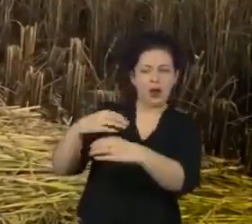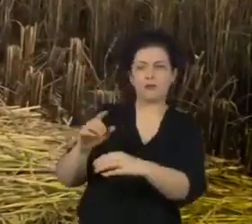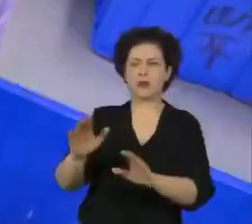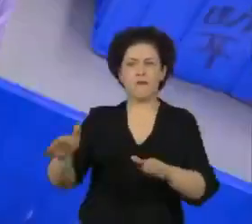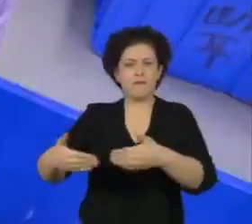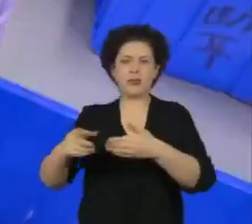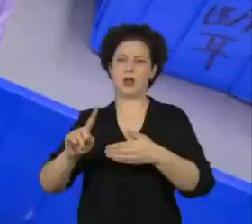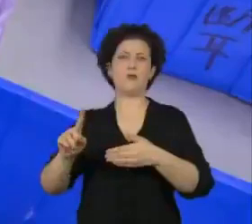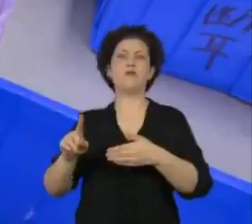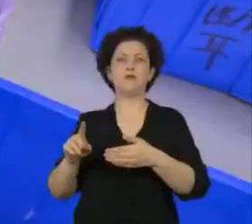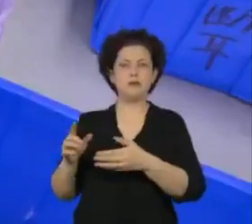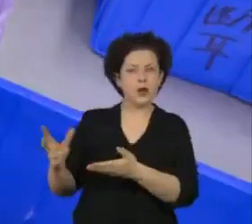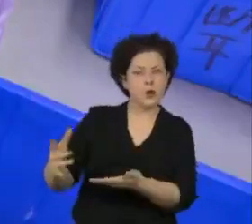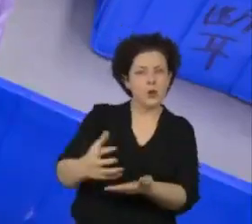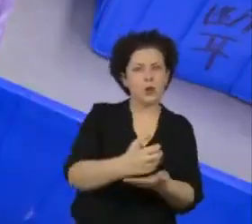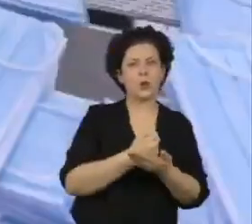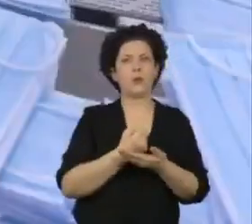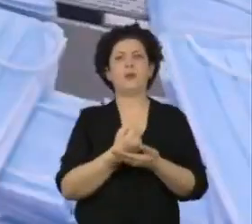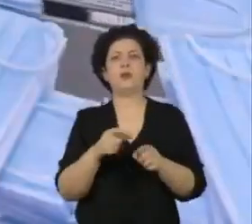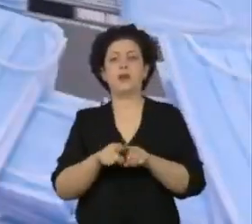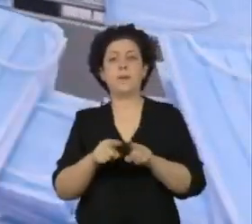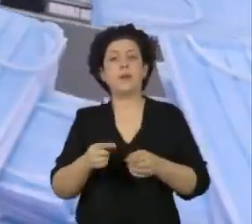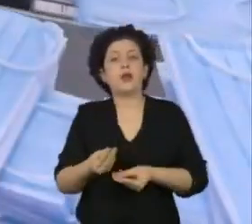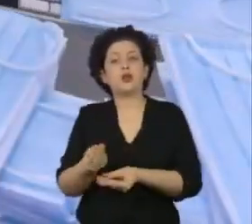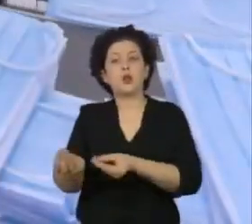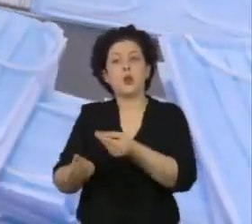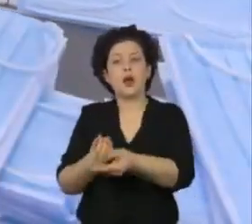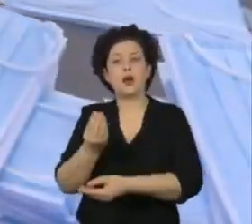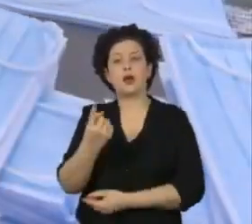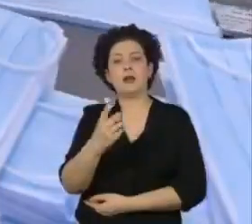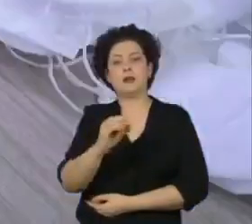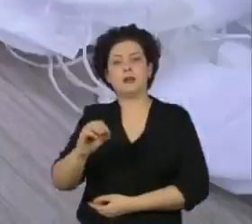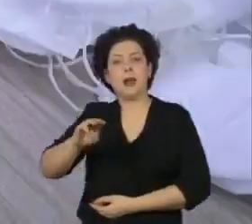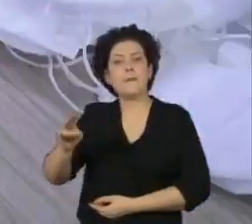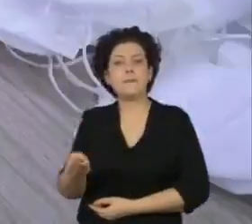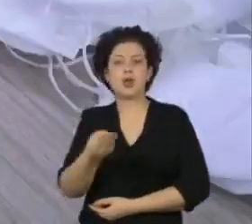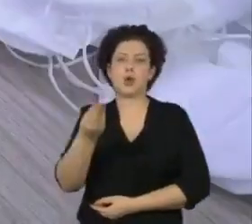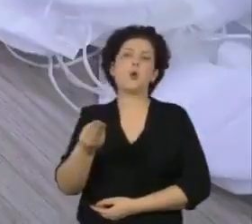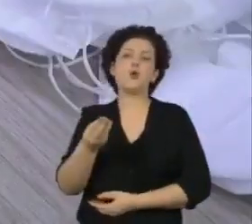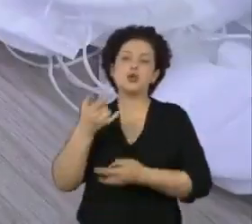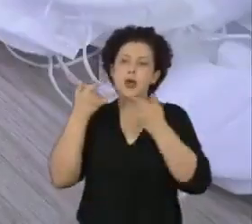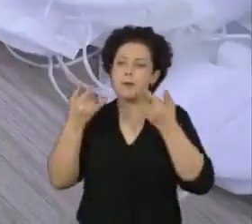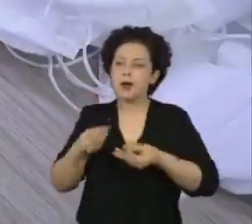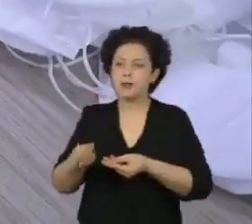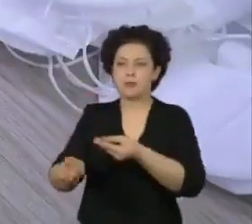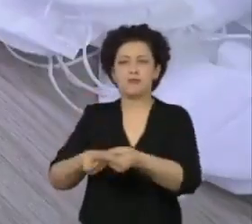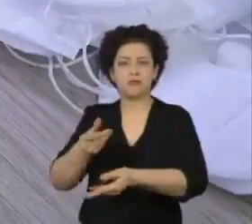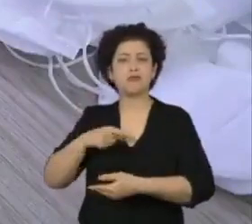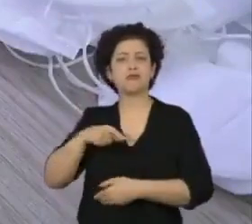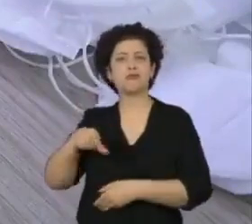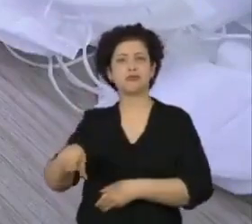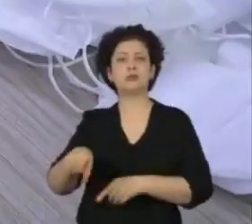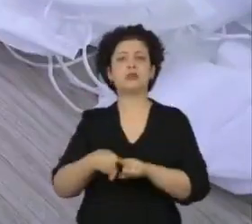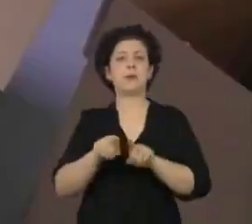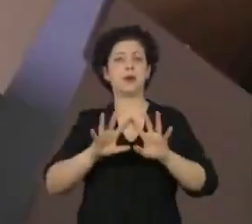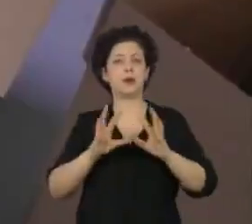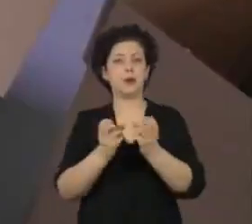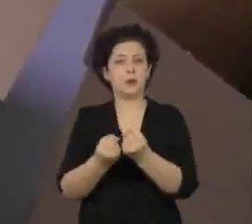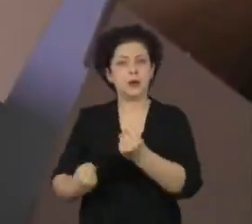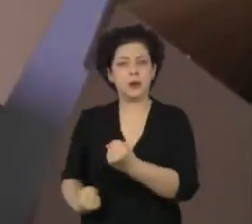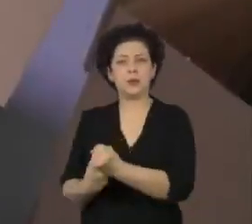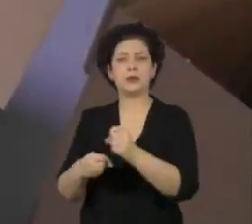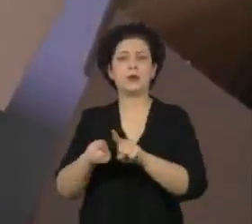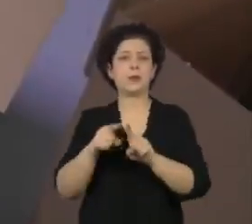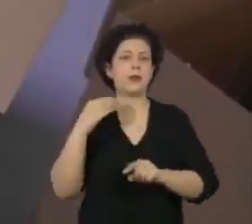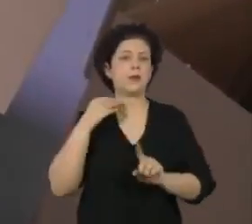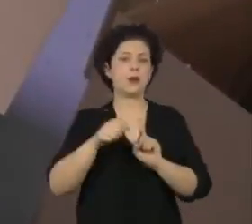da coleta de dados, os pesquisadores também doaram 100 milhões de máscaras para o país. A pesquisa teve o apoio da Organização Mundial da Saúde, do Banco